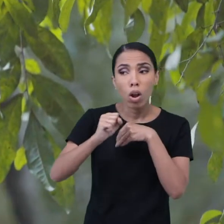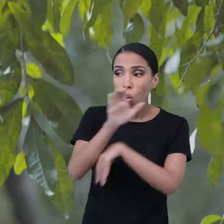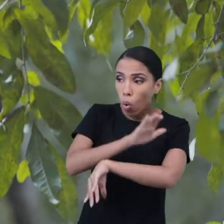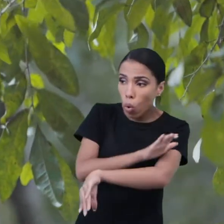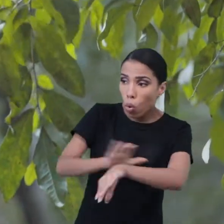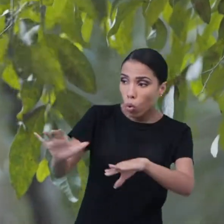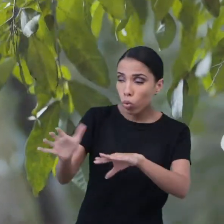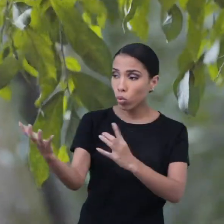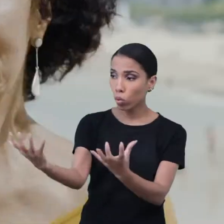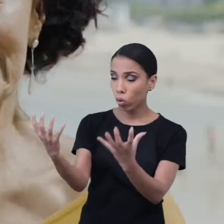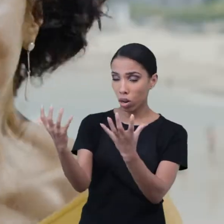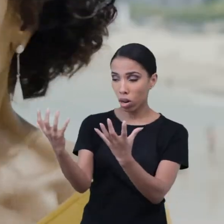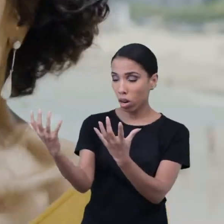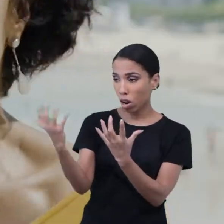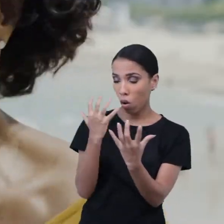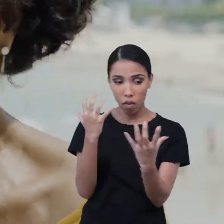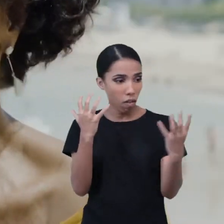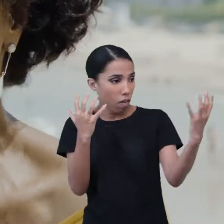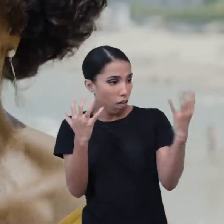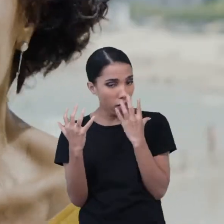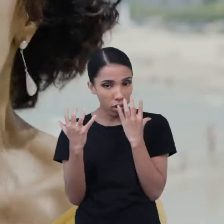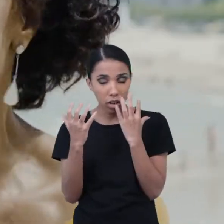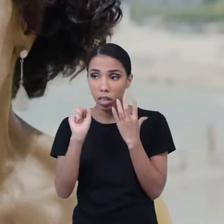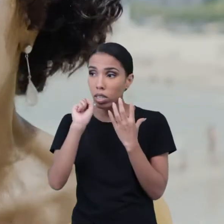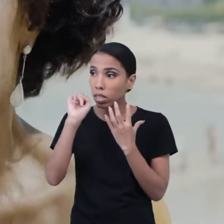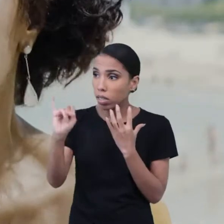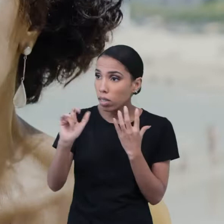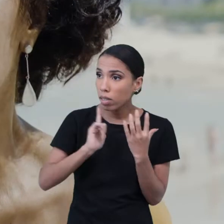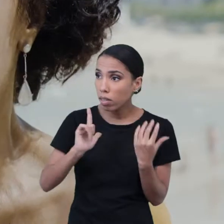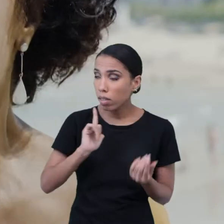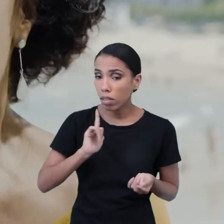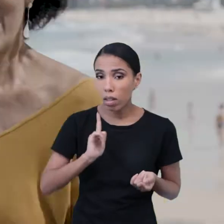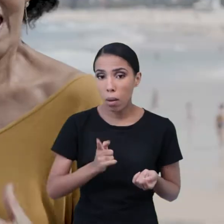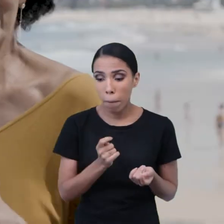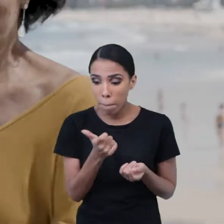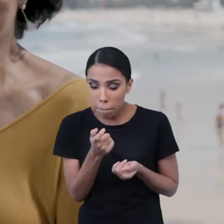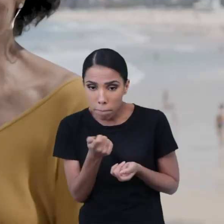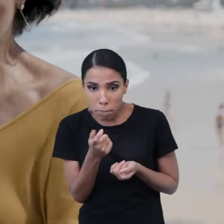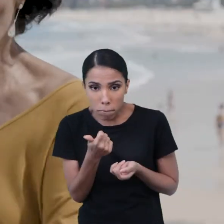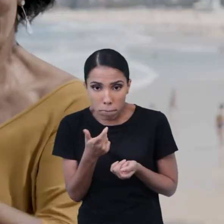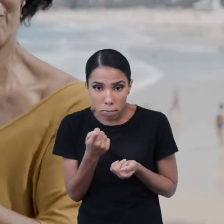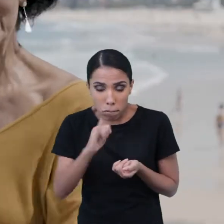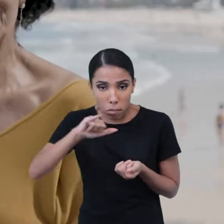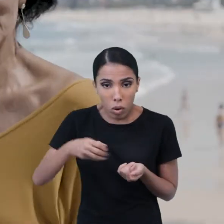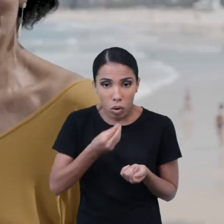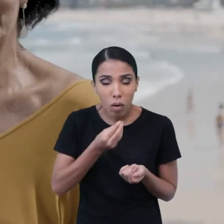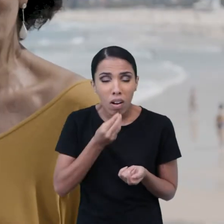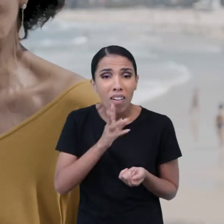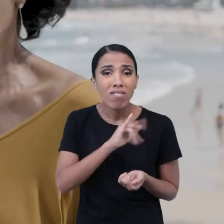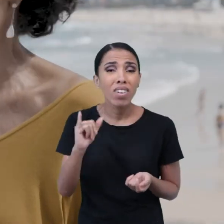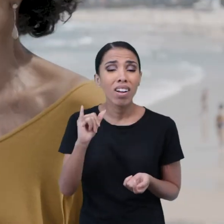que a cultura oferecer para ela. Se essa criança não tem acesso, se ela tem pouco acesso, essa atração vai se